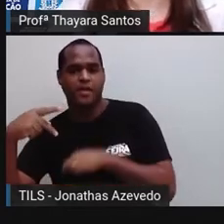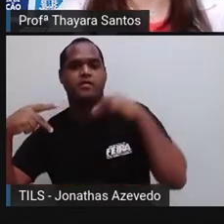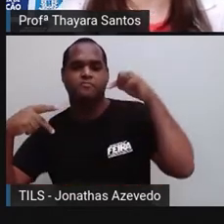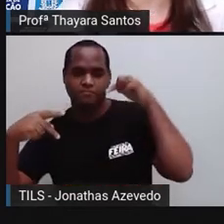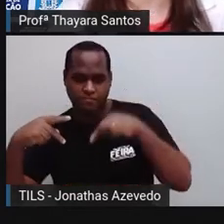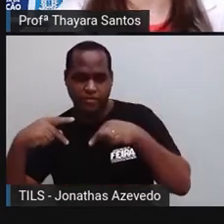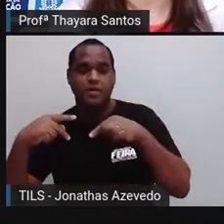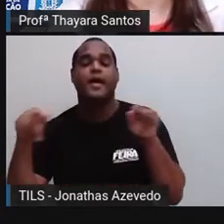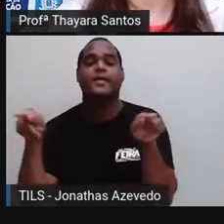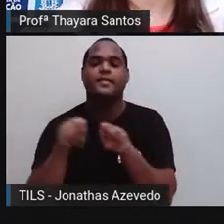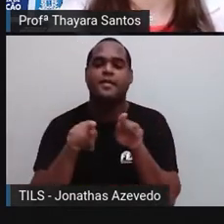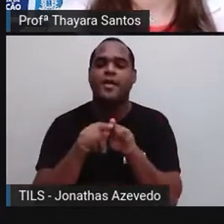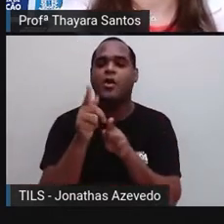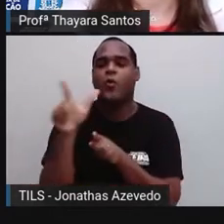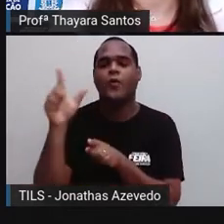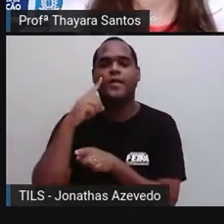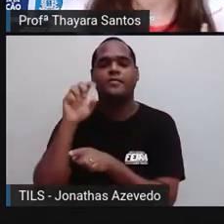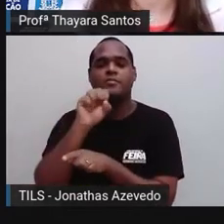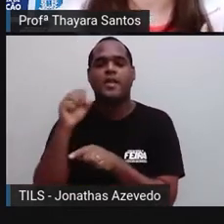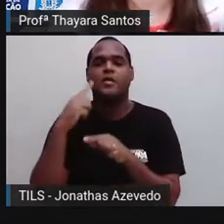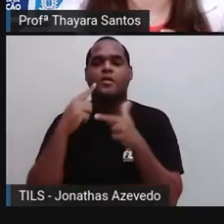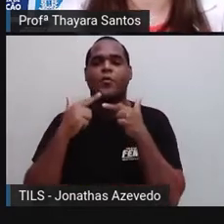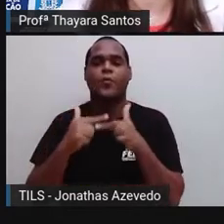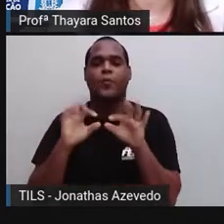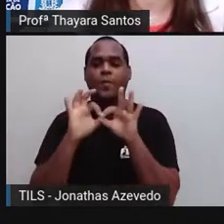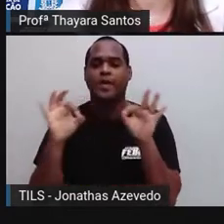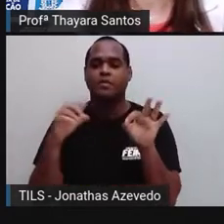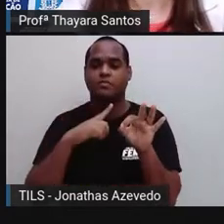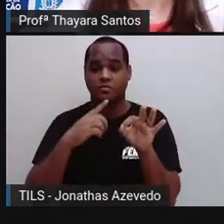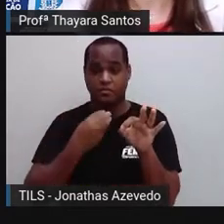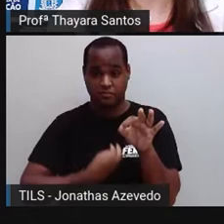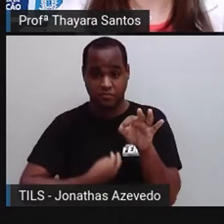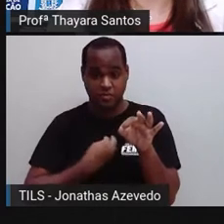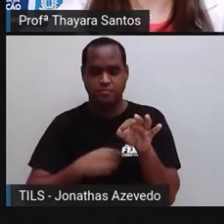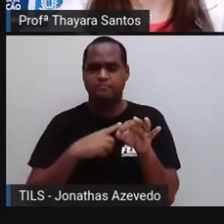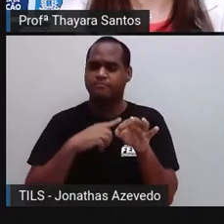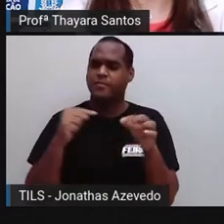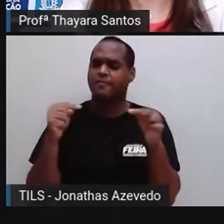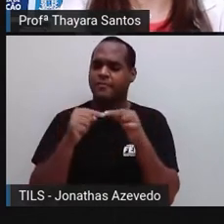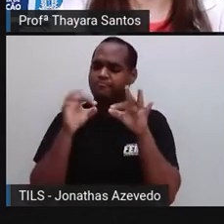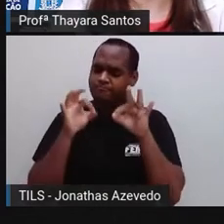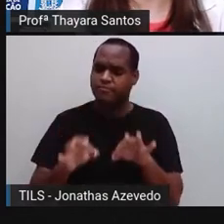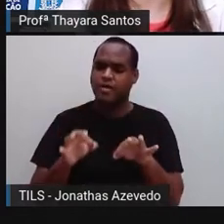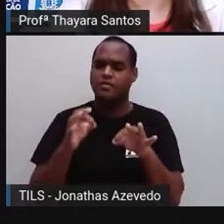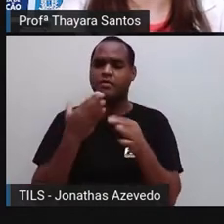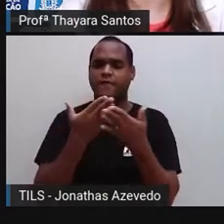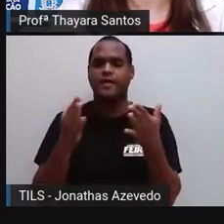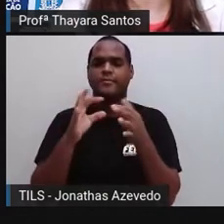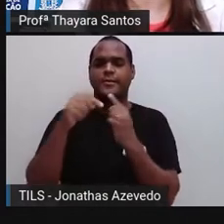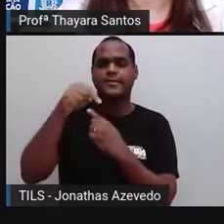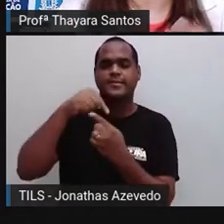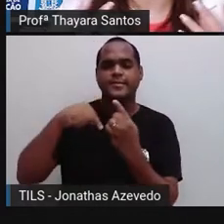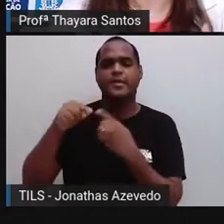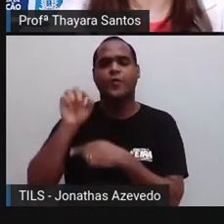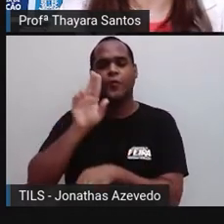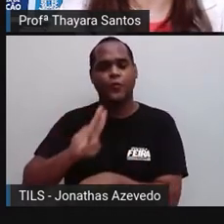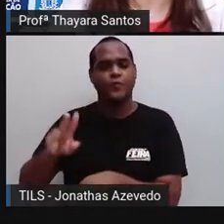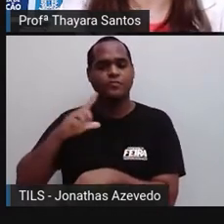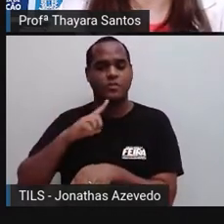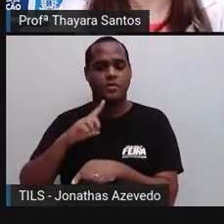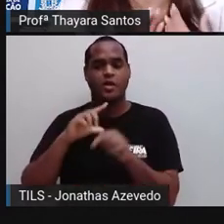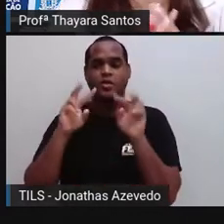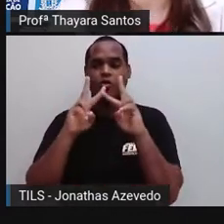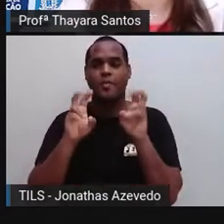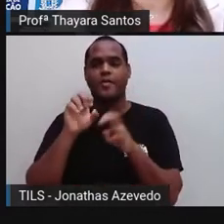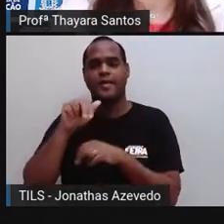além do sistema também imune, né? Esse sistema imunológico. E é justamente isso que vai viabilizar o uso do termo